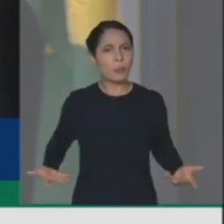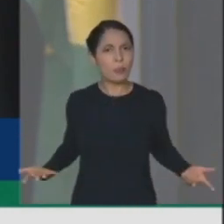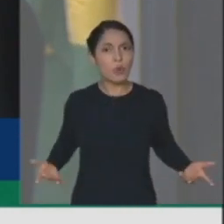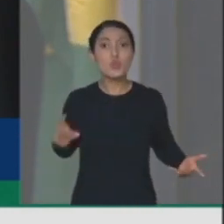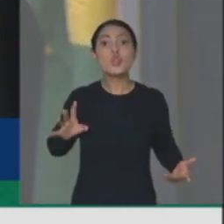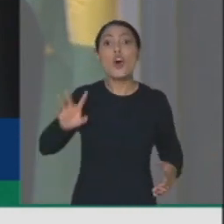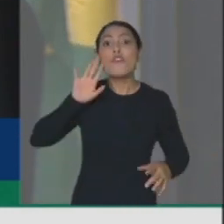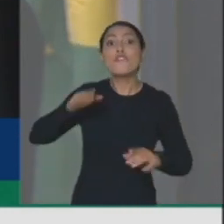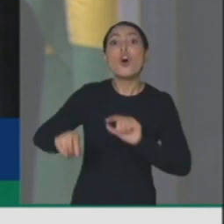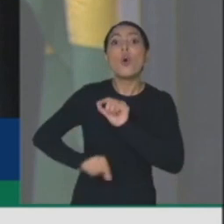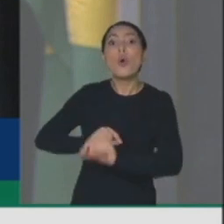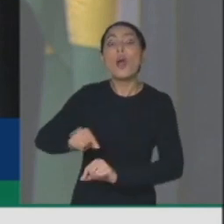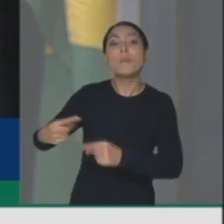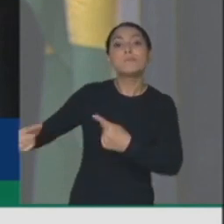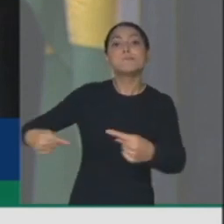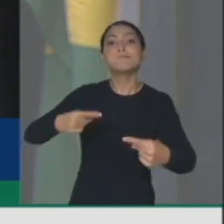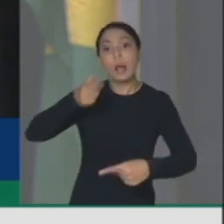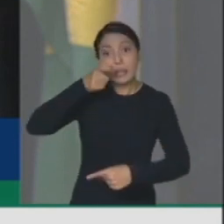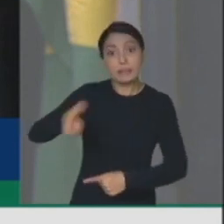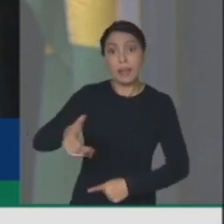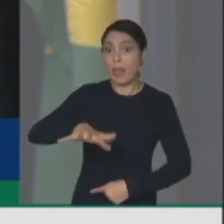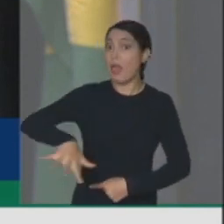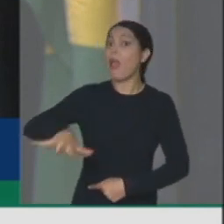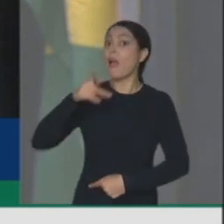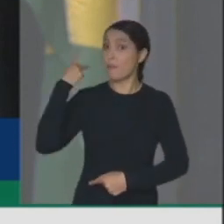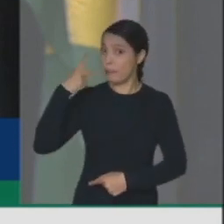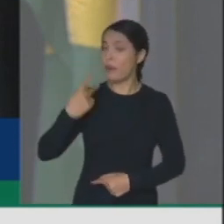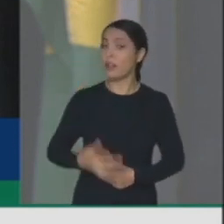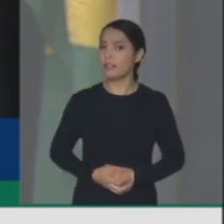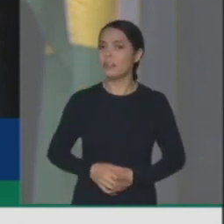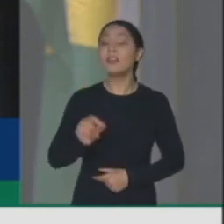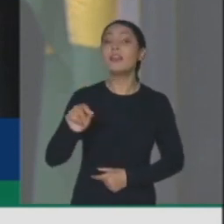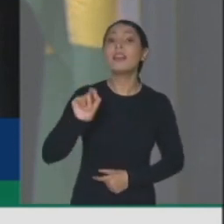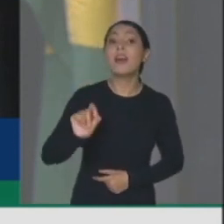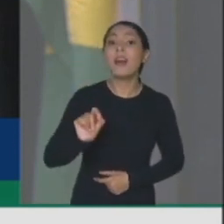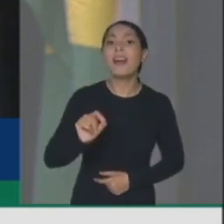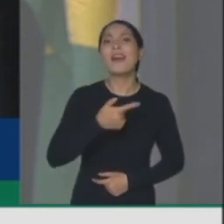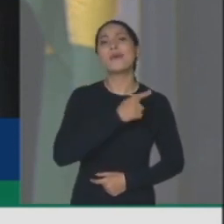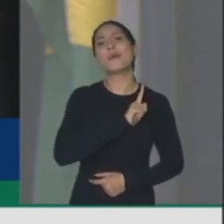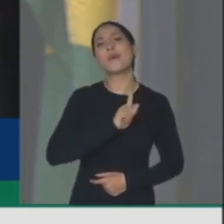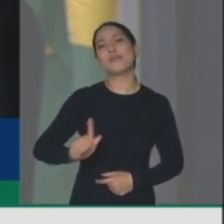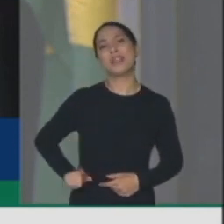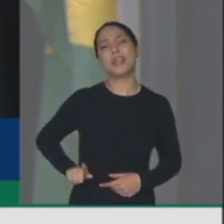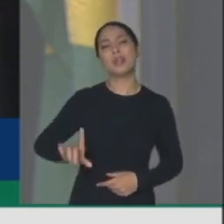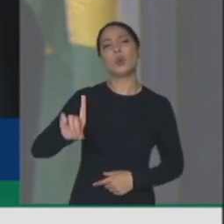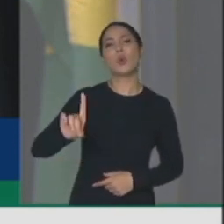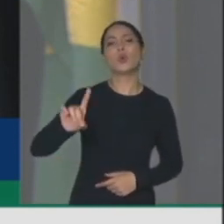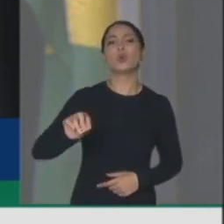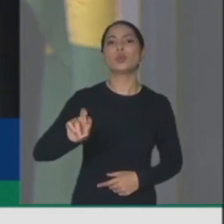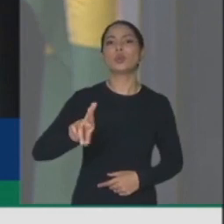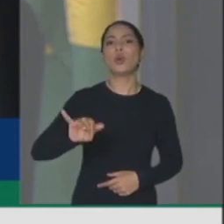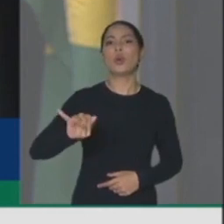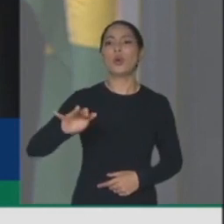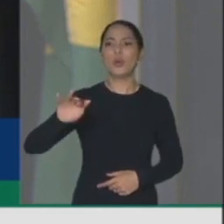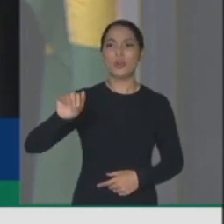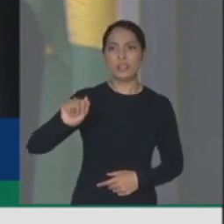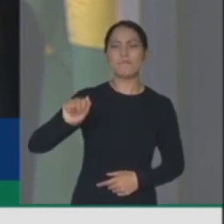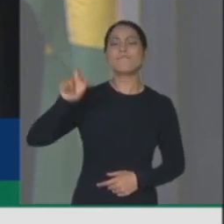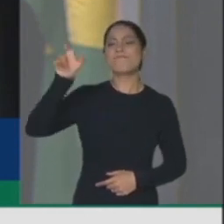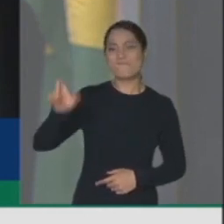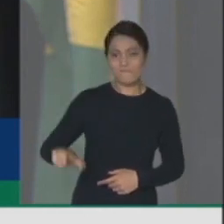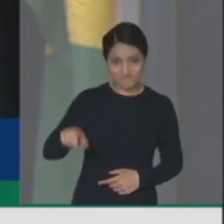políticos. E nós estamos falando, obviamente, do governador Doria, que lamentavelmente vem a todo momento